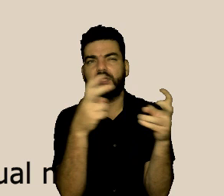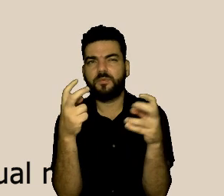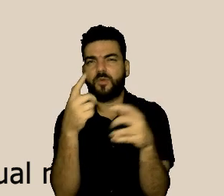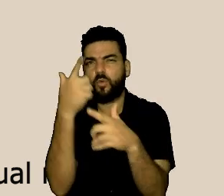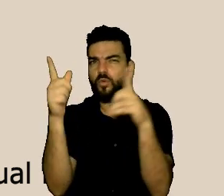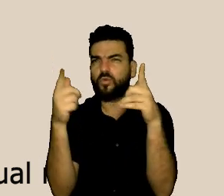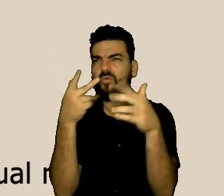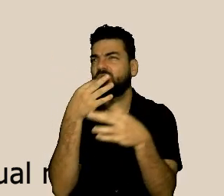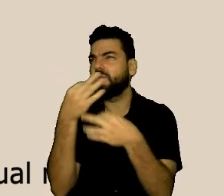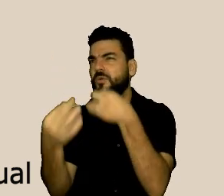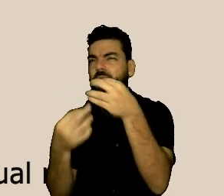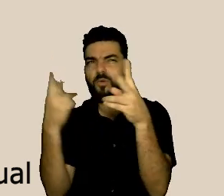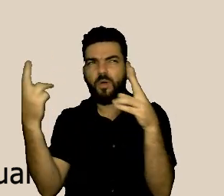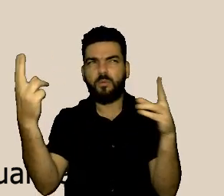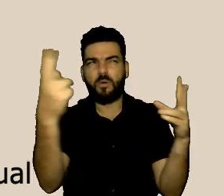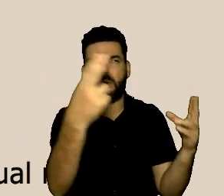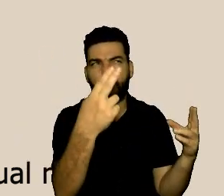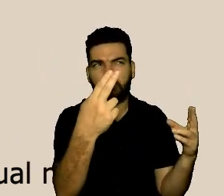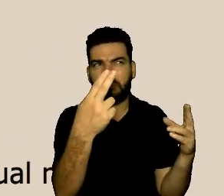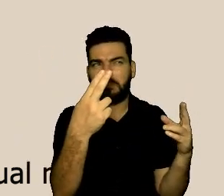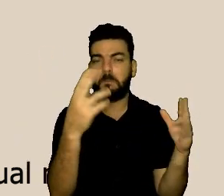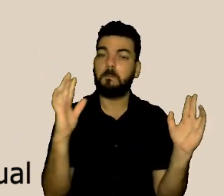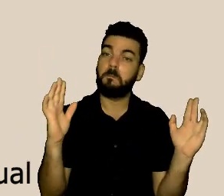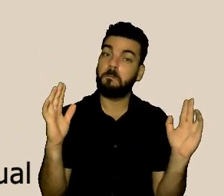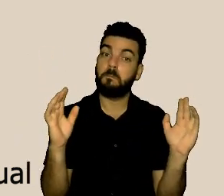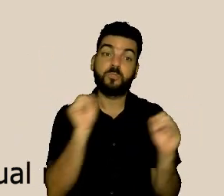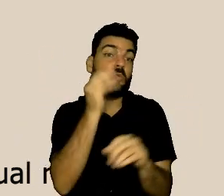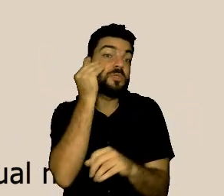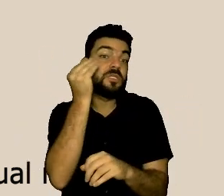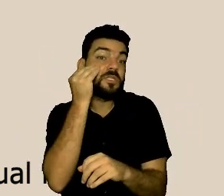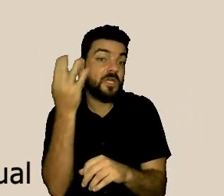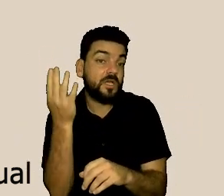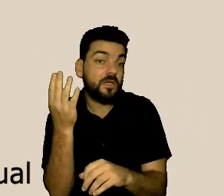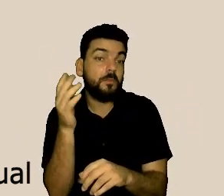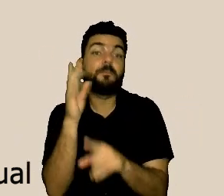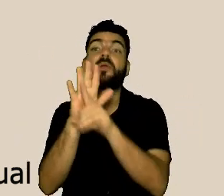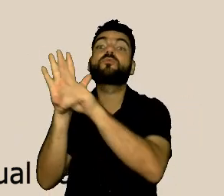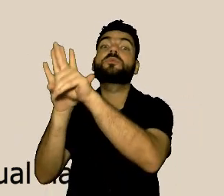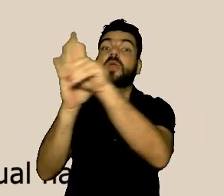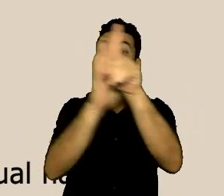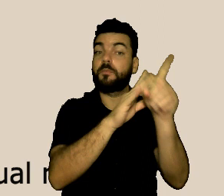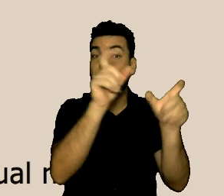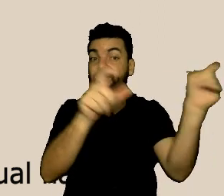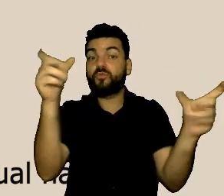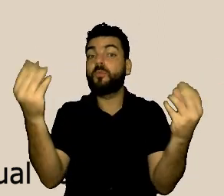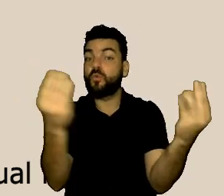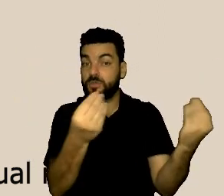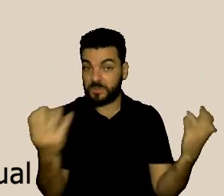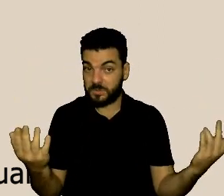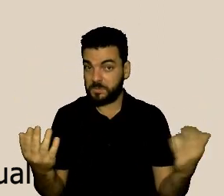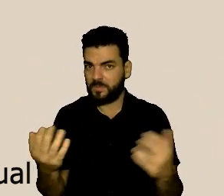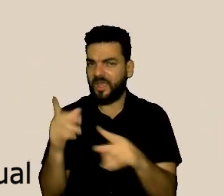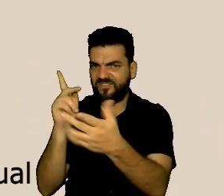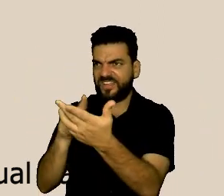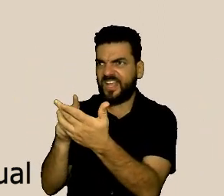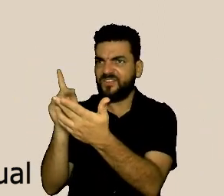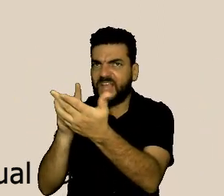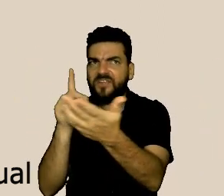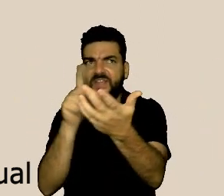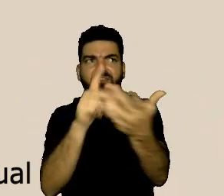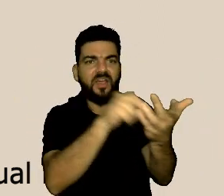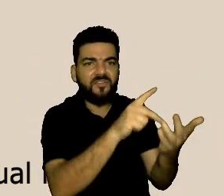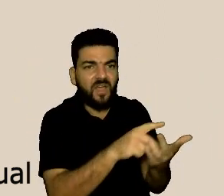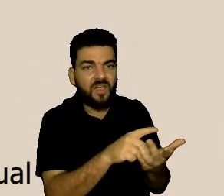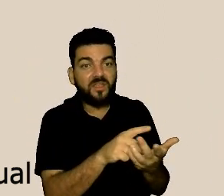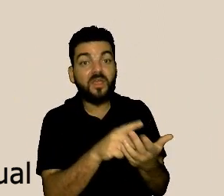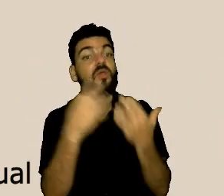conferir se a narrativa de fato está atendendo aquilo. Existe uma violação legal,